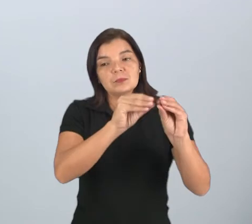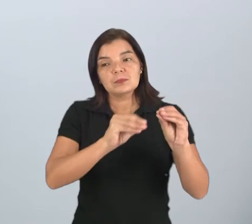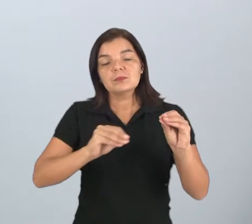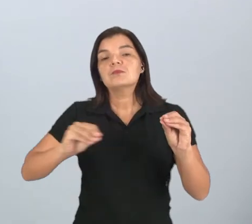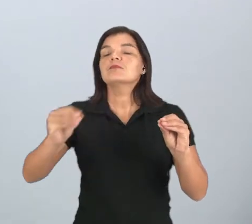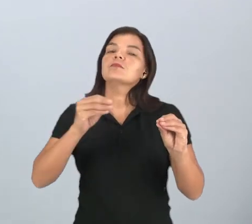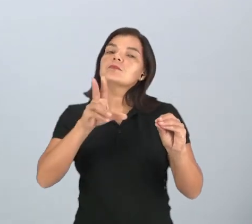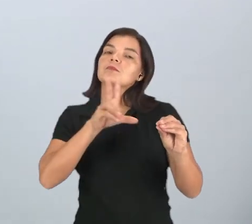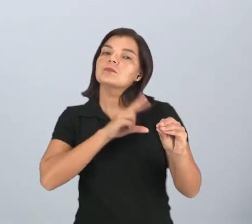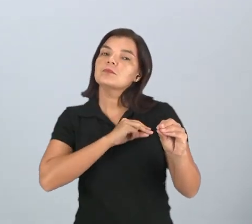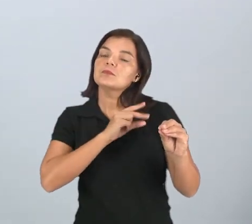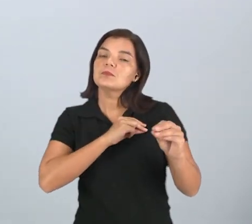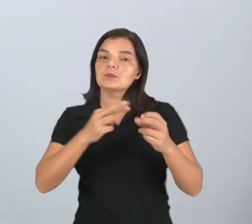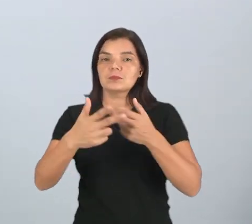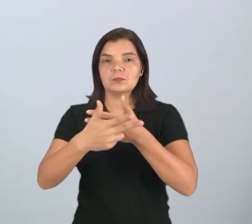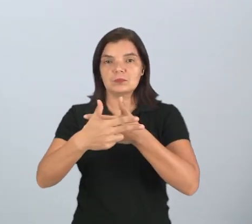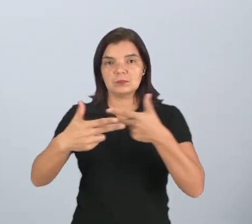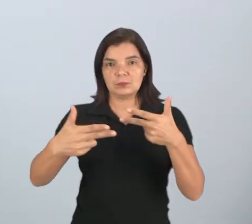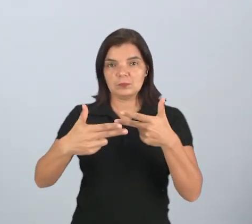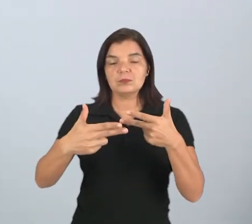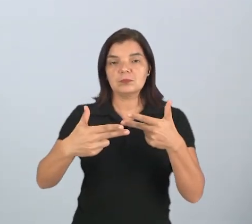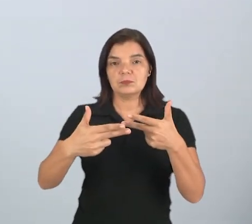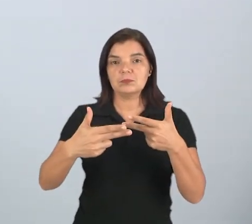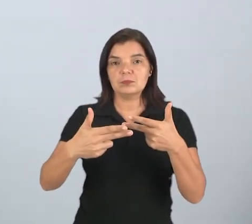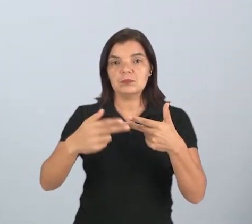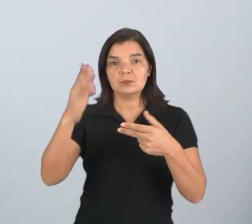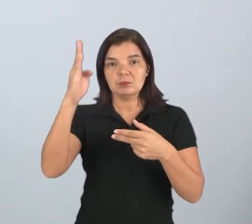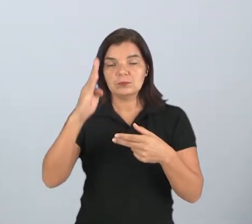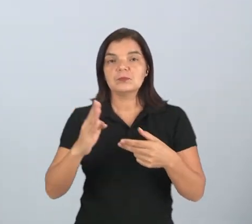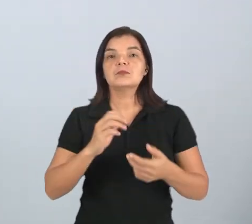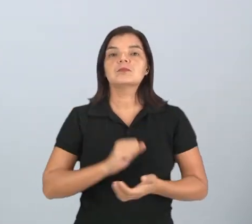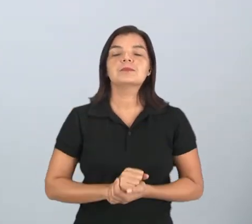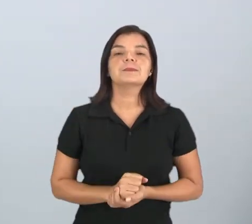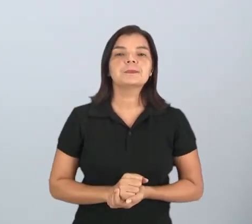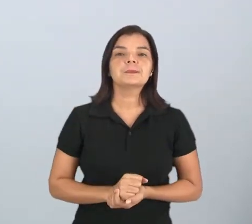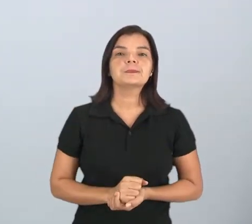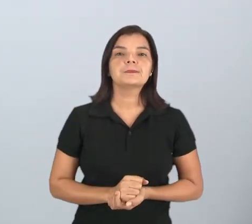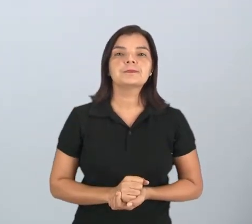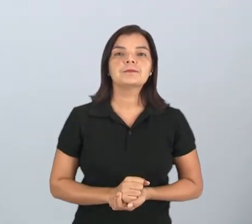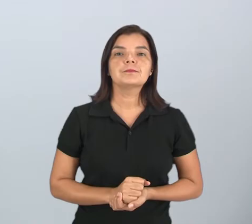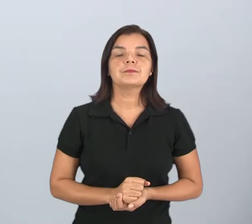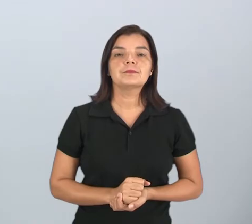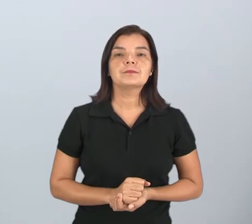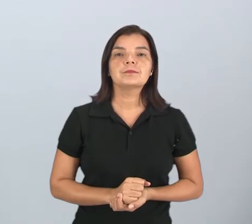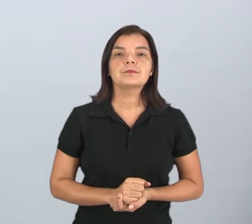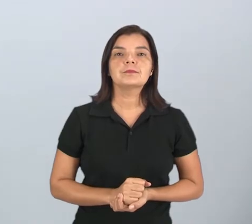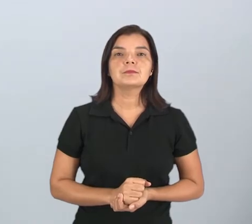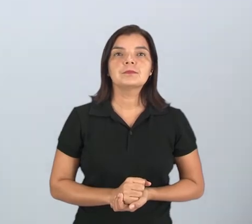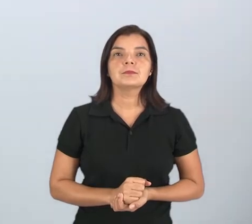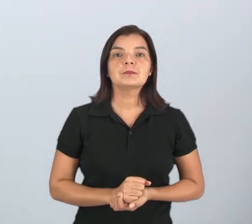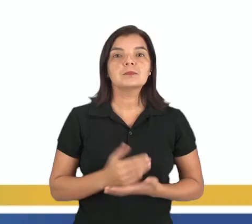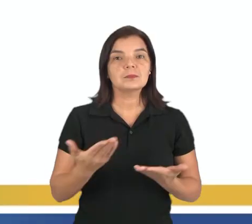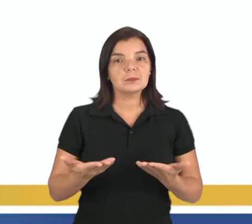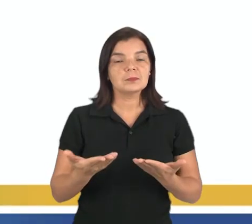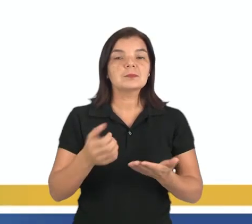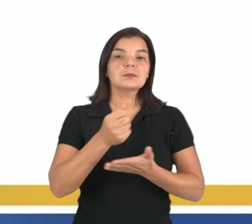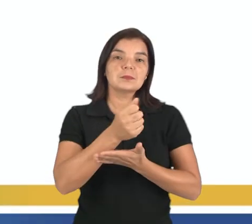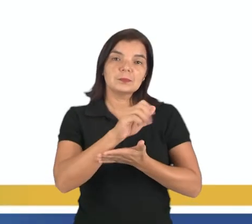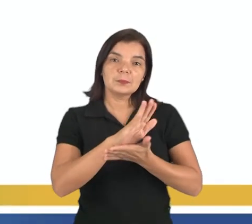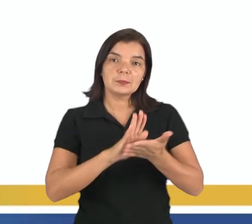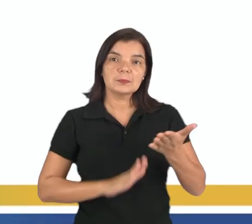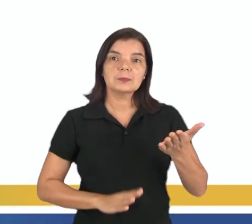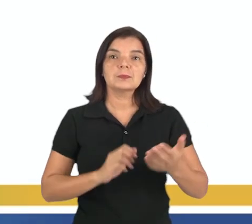Portugal mandava produtos manufaturados para a colônia. Tá ok, pessoal? Vamos lá, então? Vamos praticar?